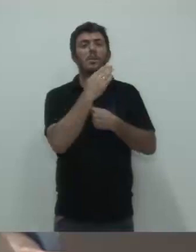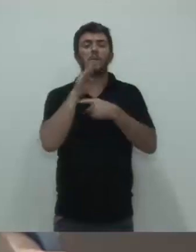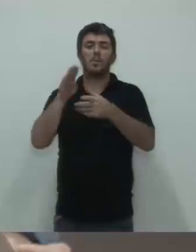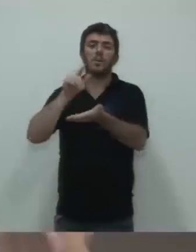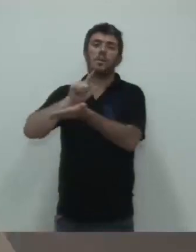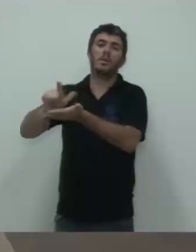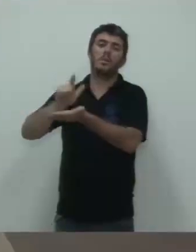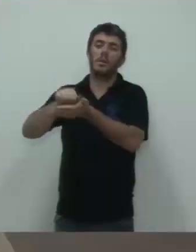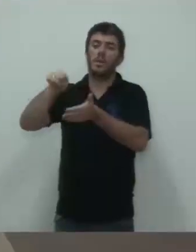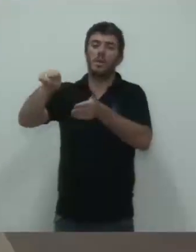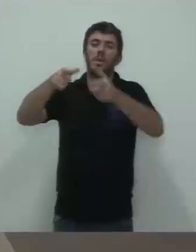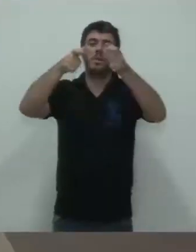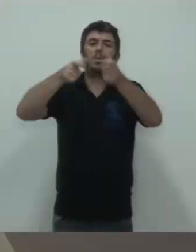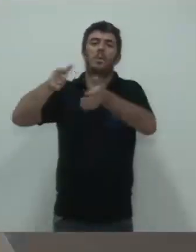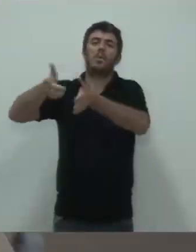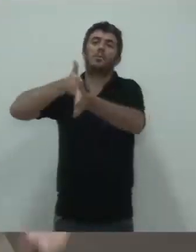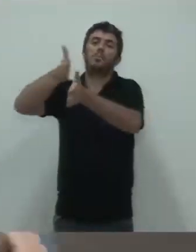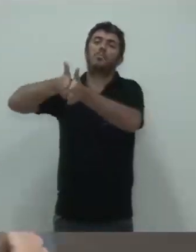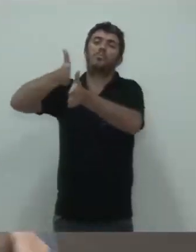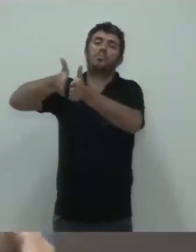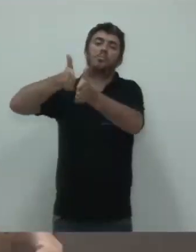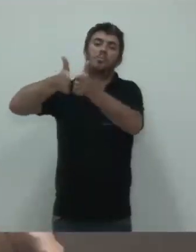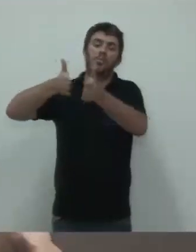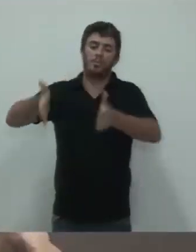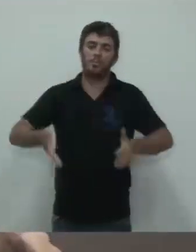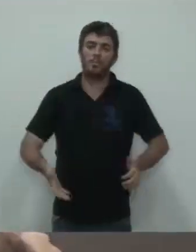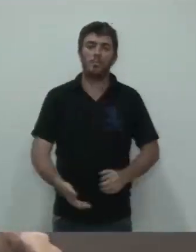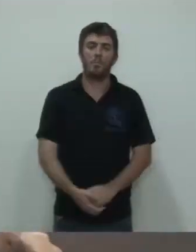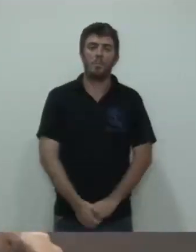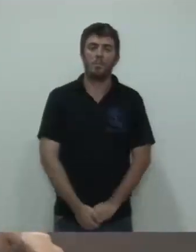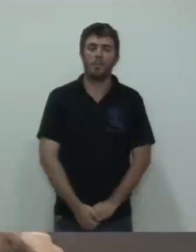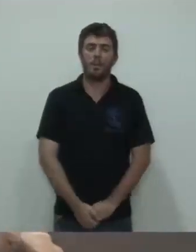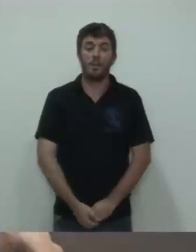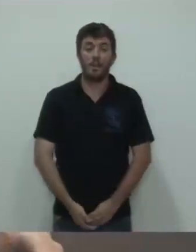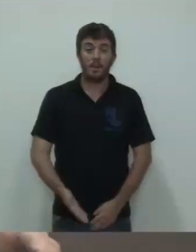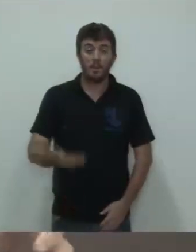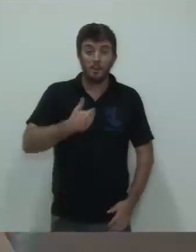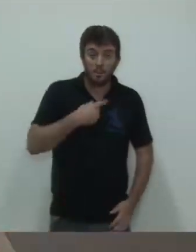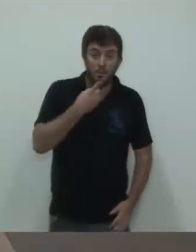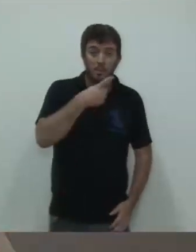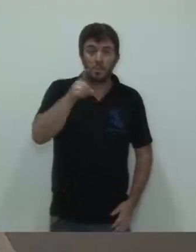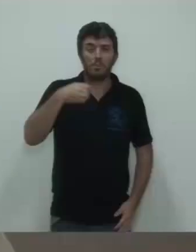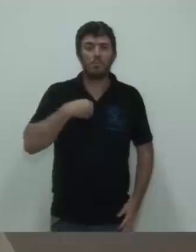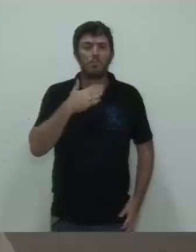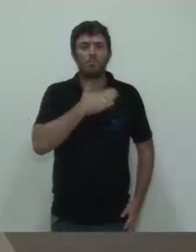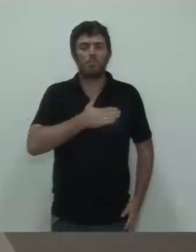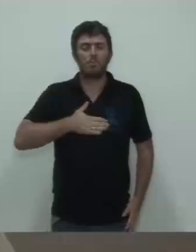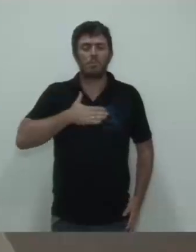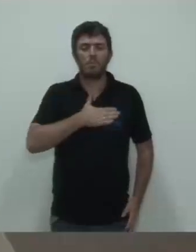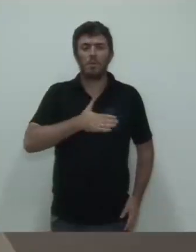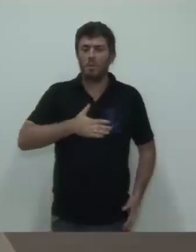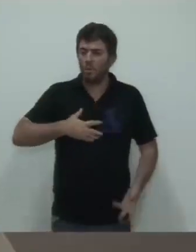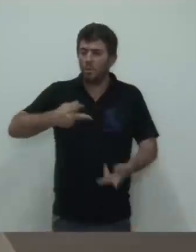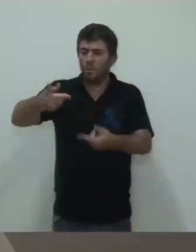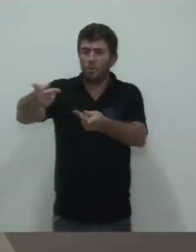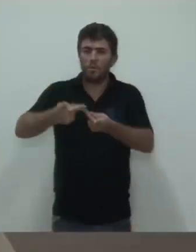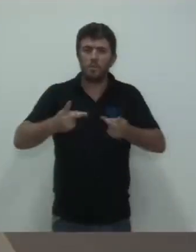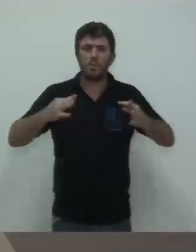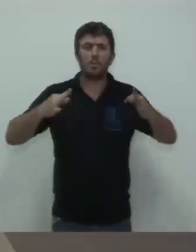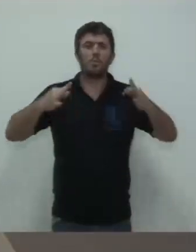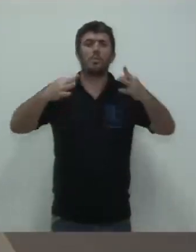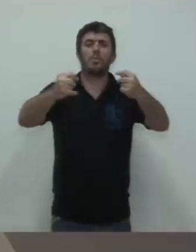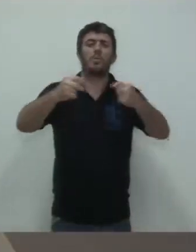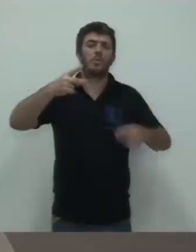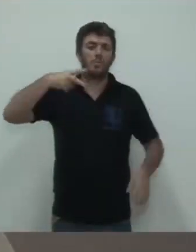E, por último, gostaria de convidar os senhores vereadores e vereadoras, todos aqui presentes, a participarem no próximo final de